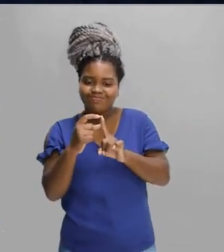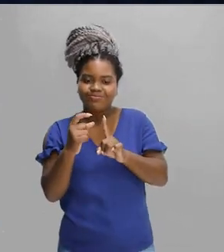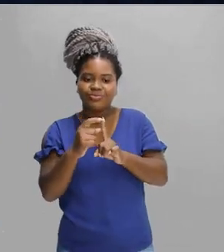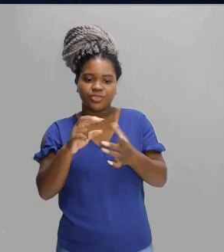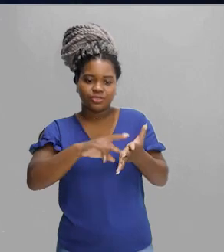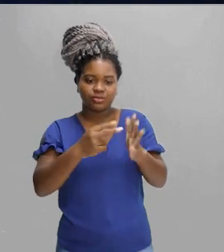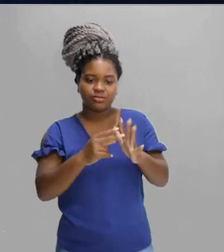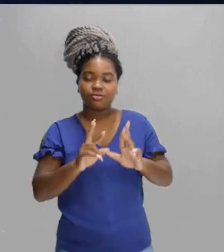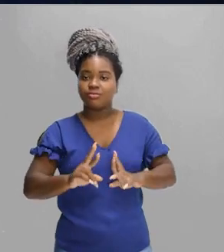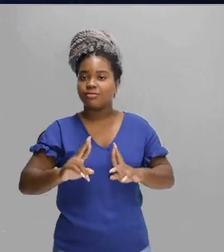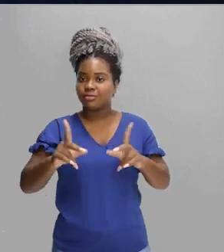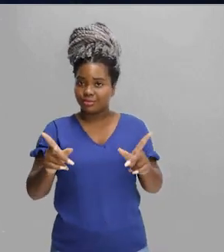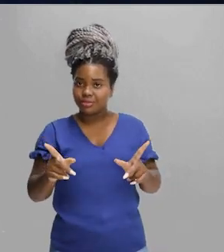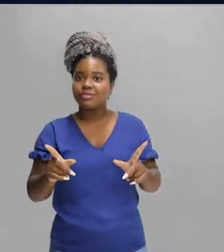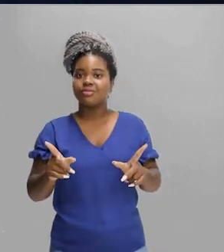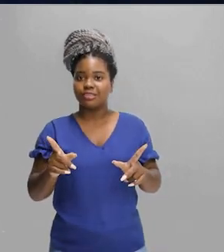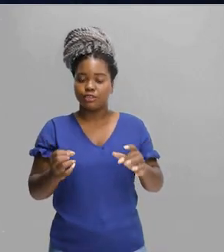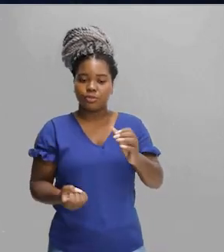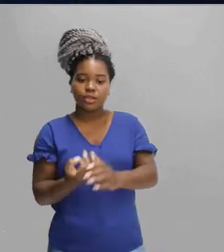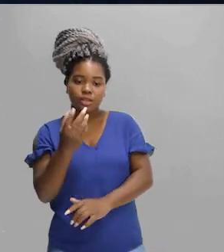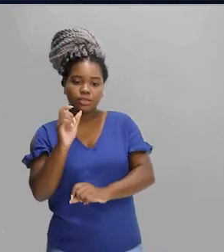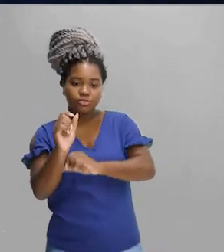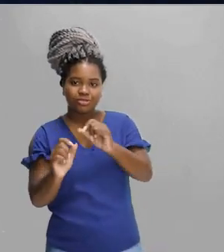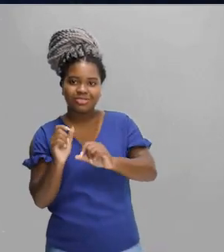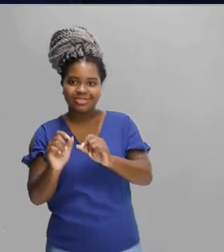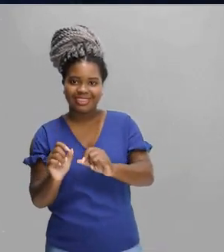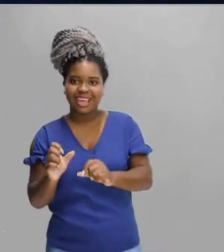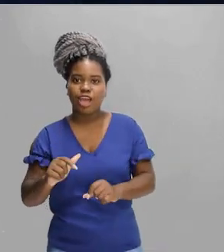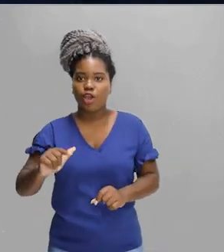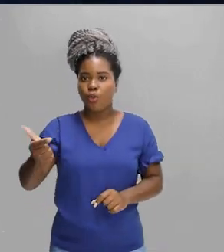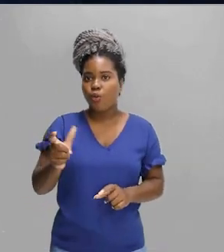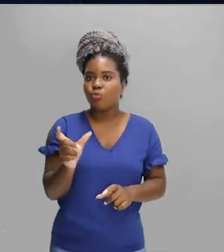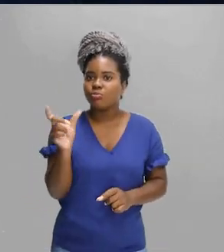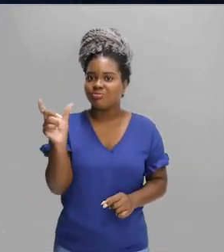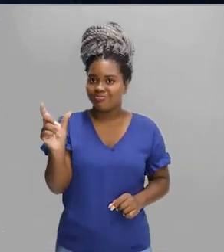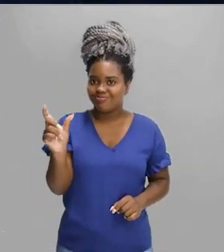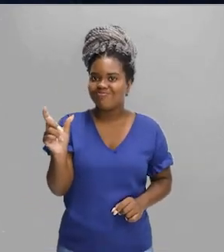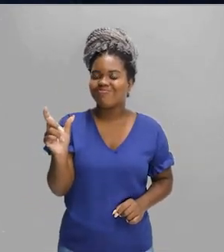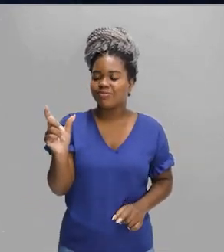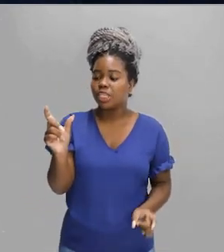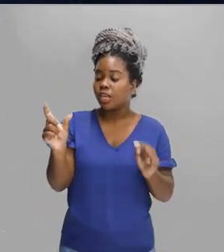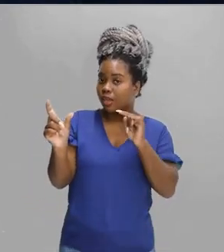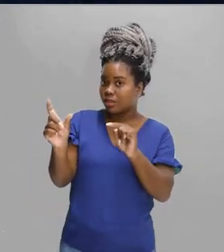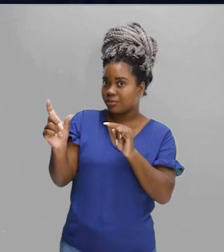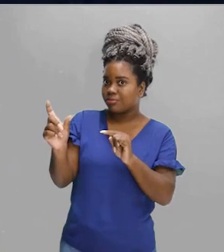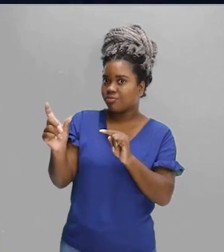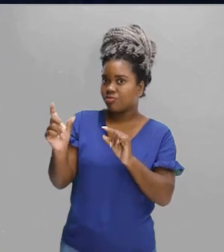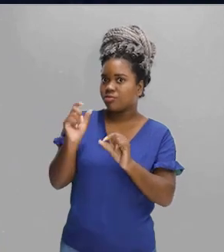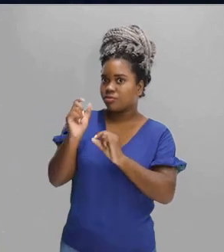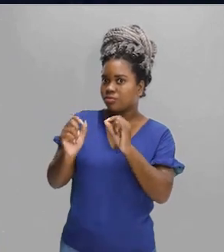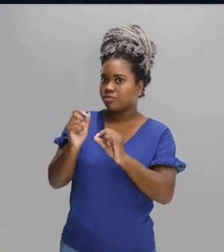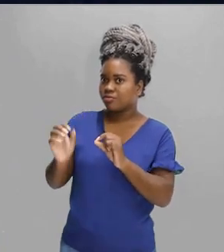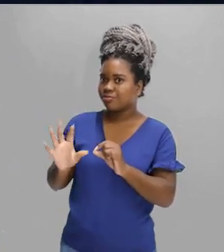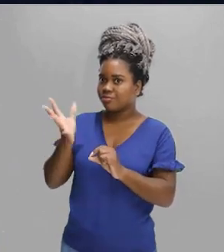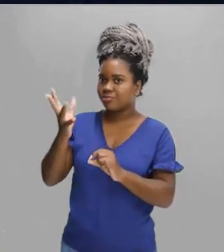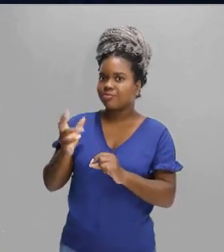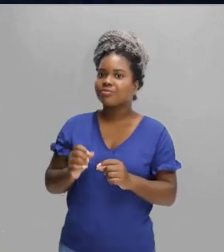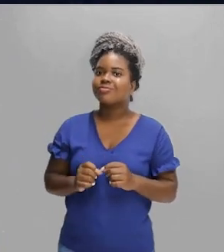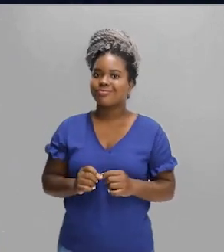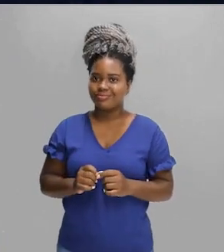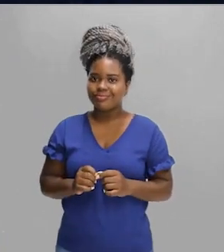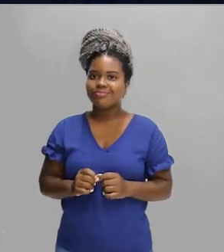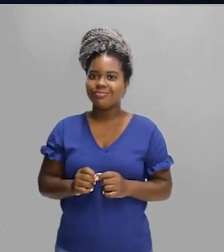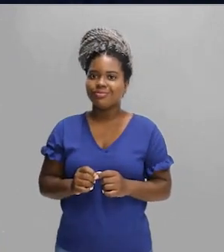formar uma nova palavra. E estas palavras, elas vão descrever um